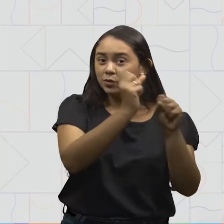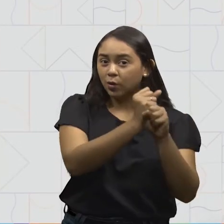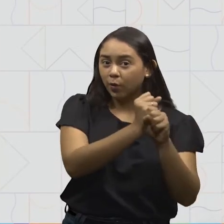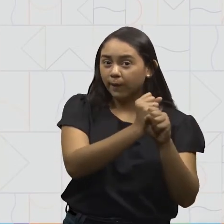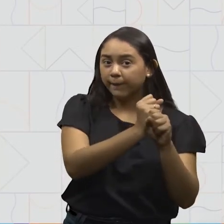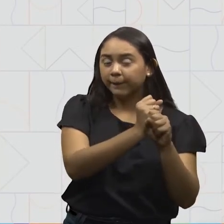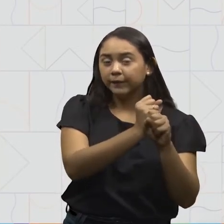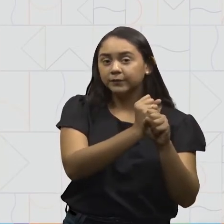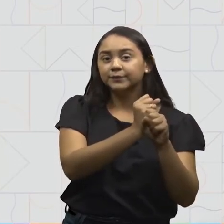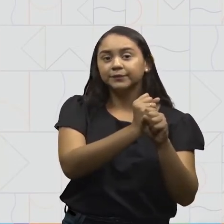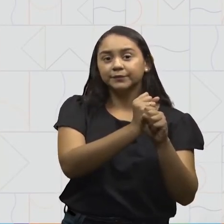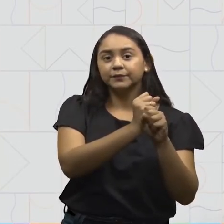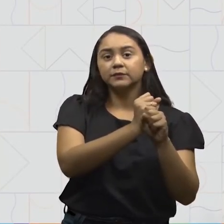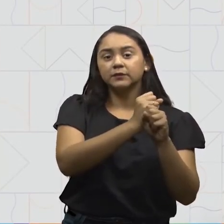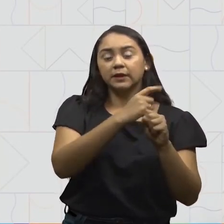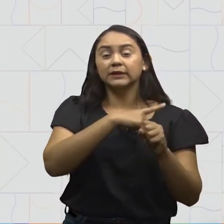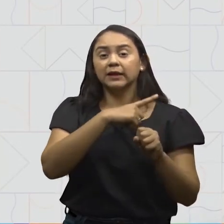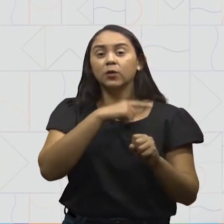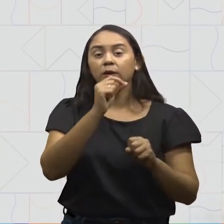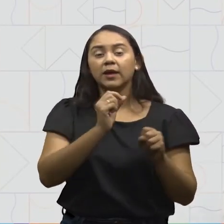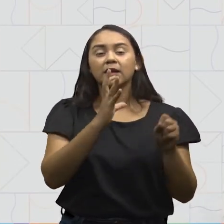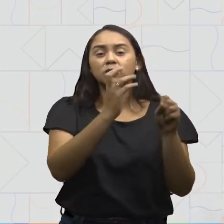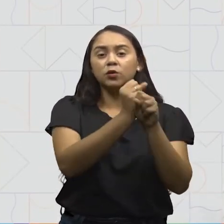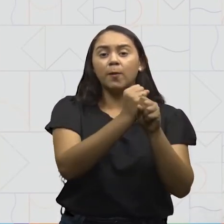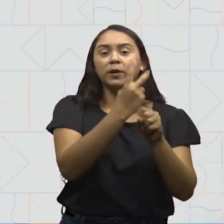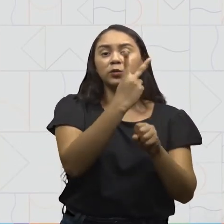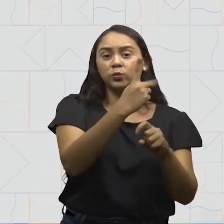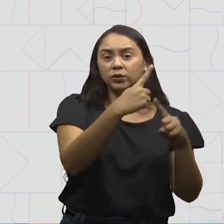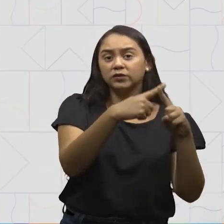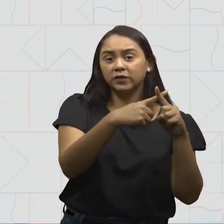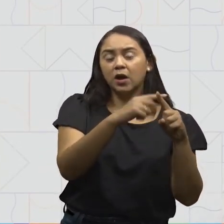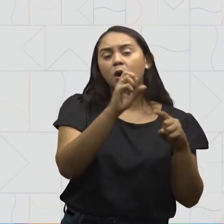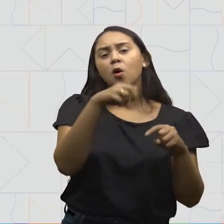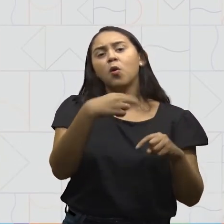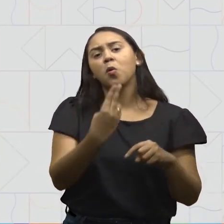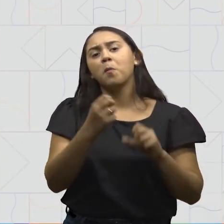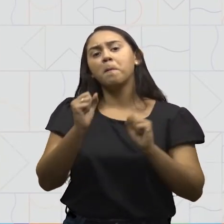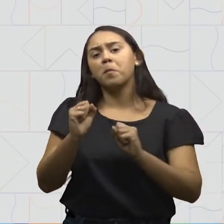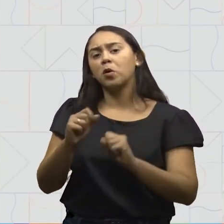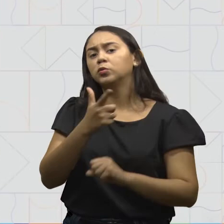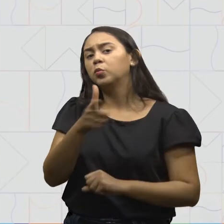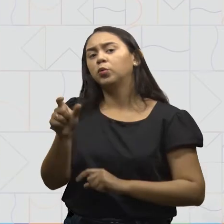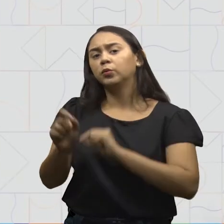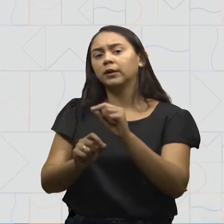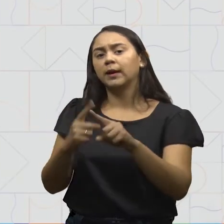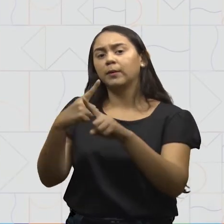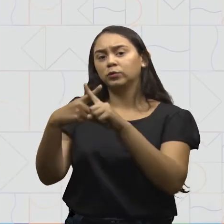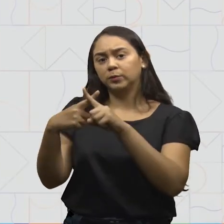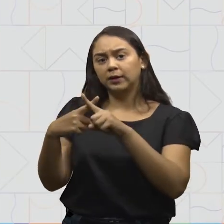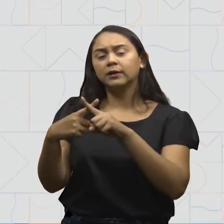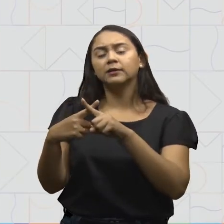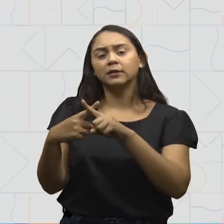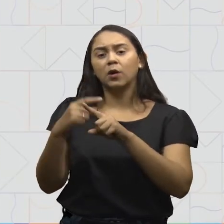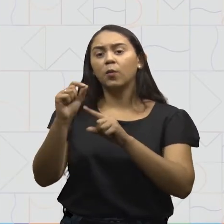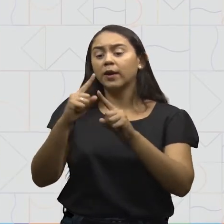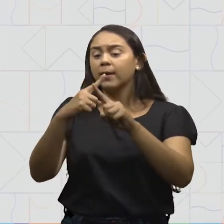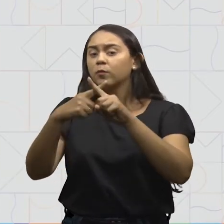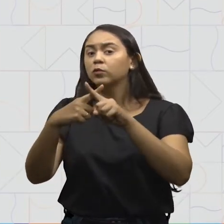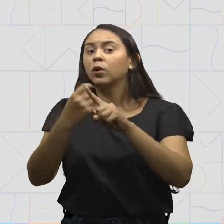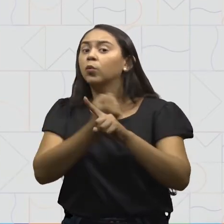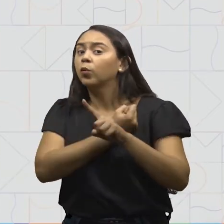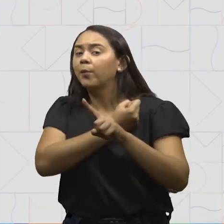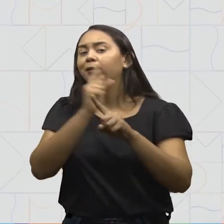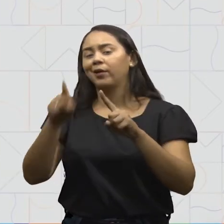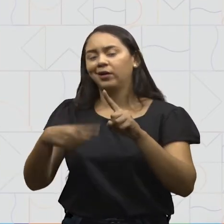soma, que é onde nós teríamos que somar esse valor duas vezes, ou a multiplicação, onde nós